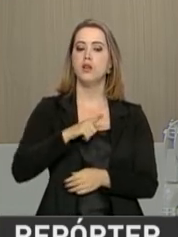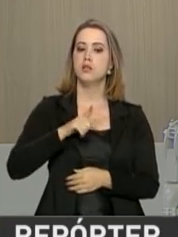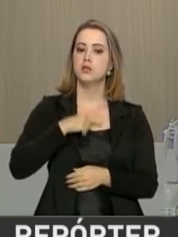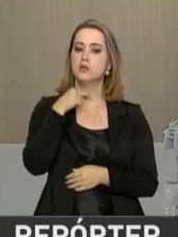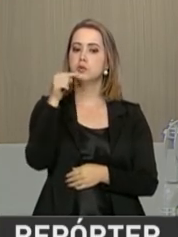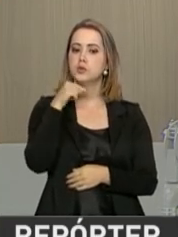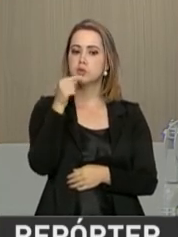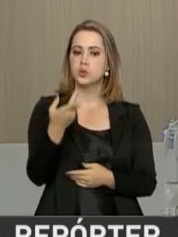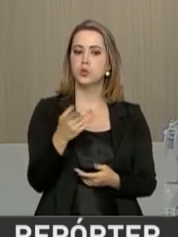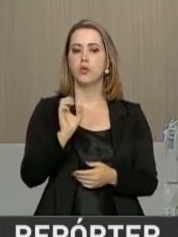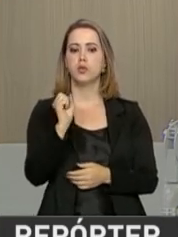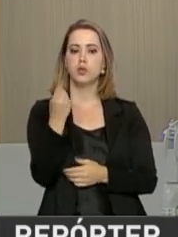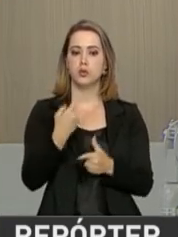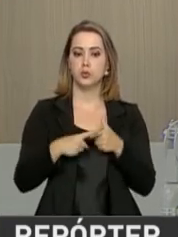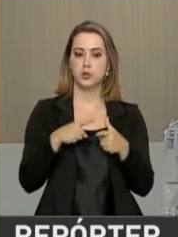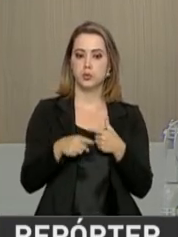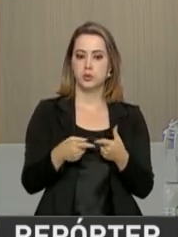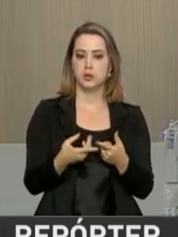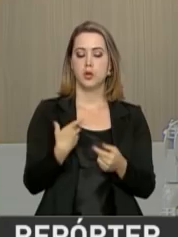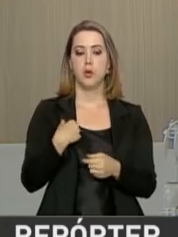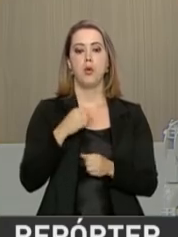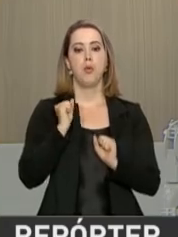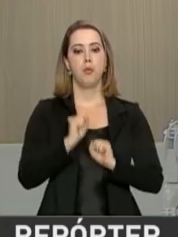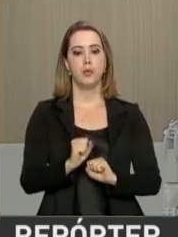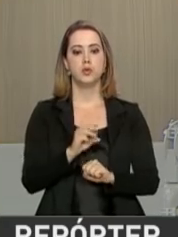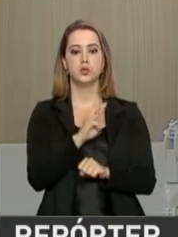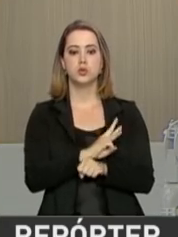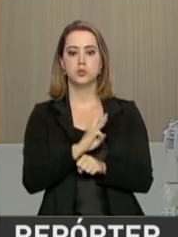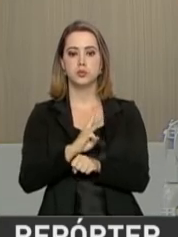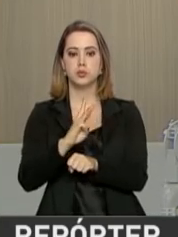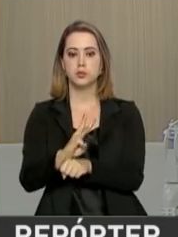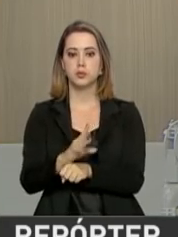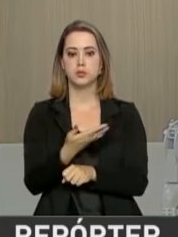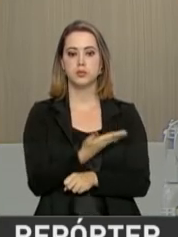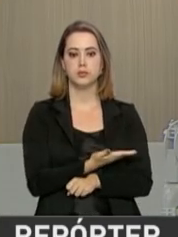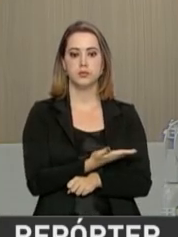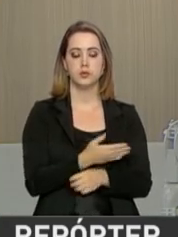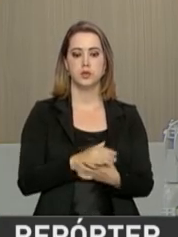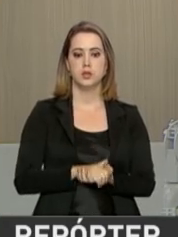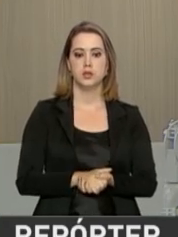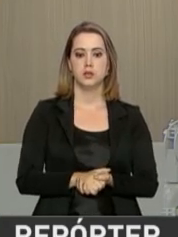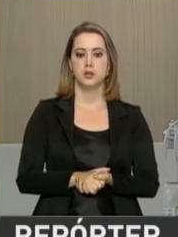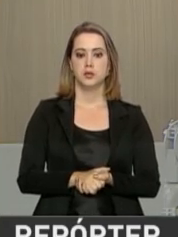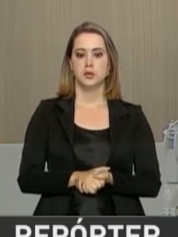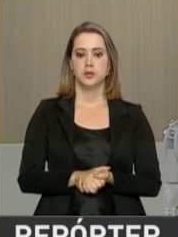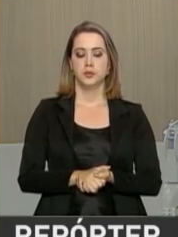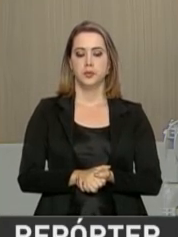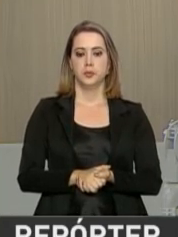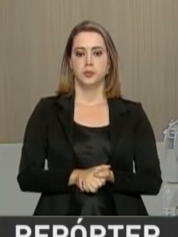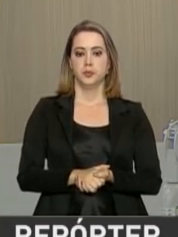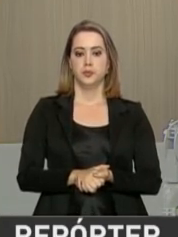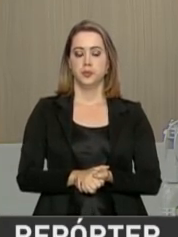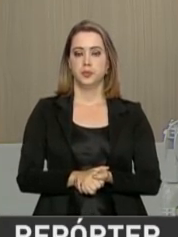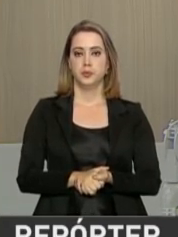.br ou pelo WhatsApp, no 619-9862